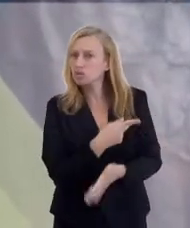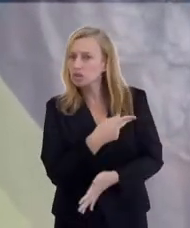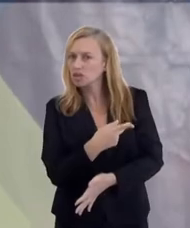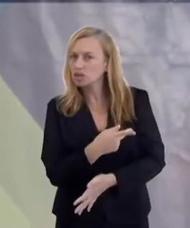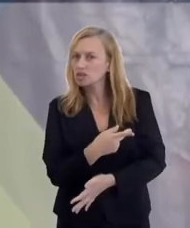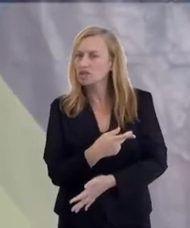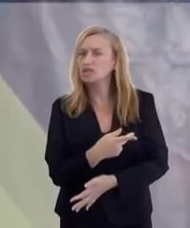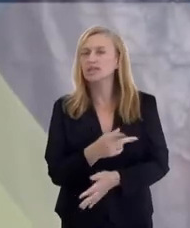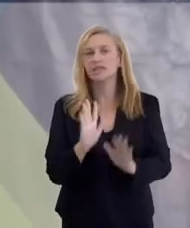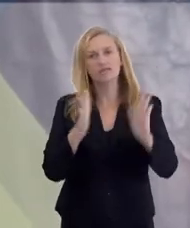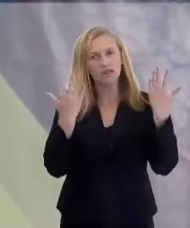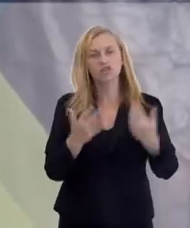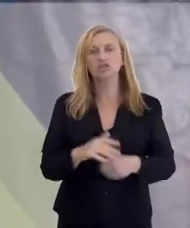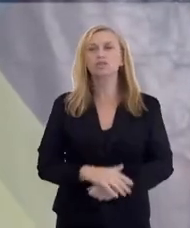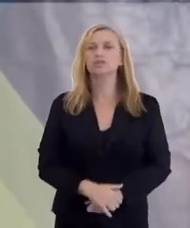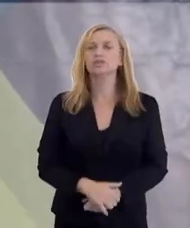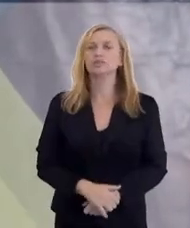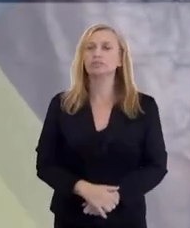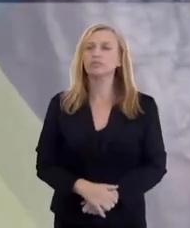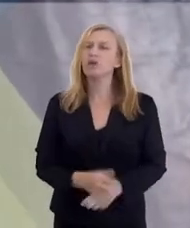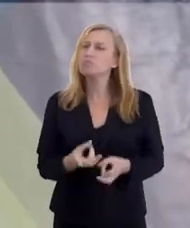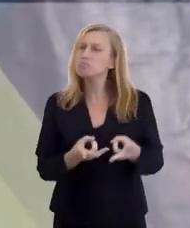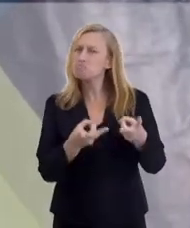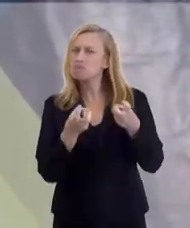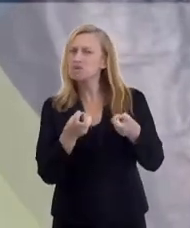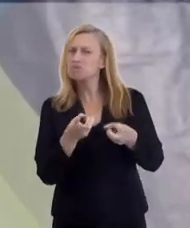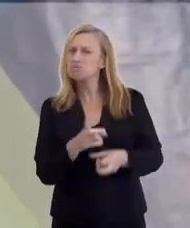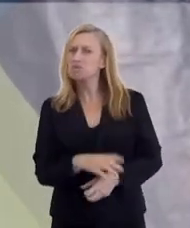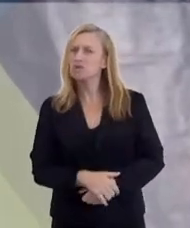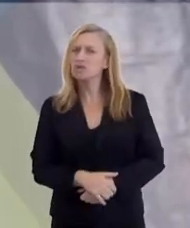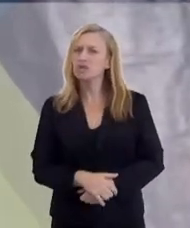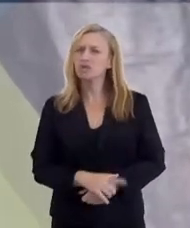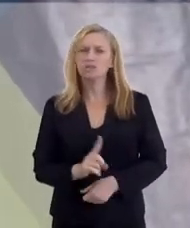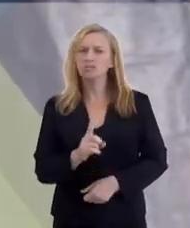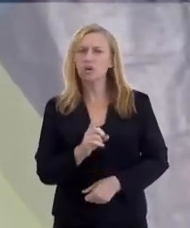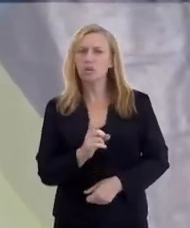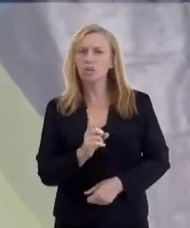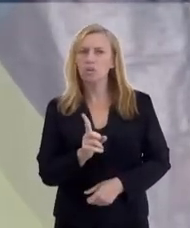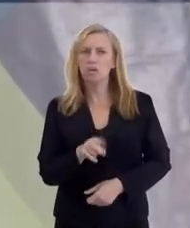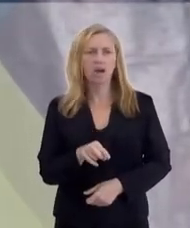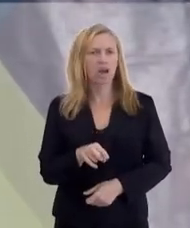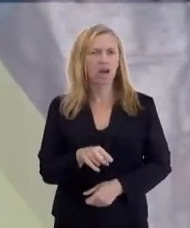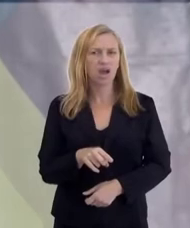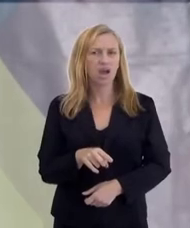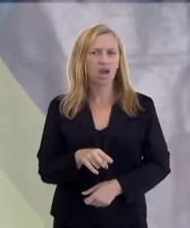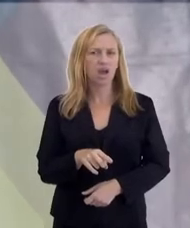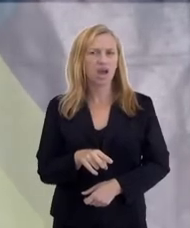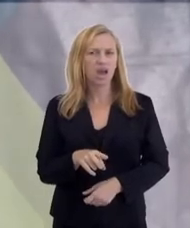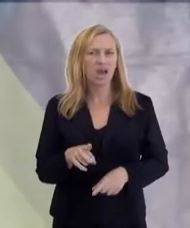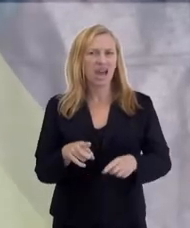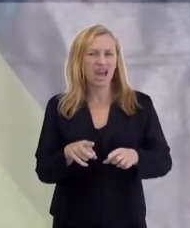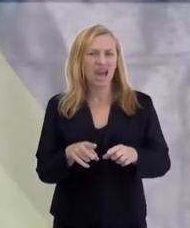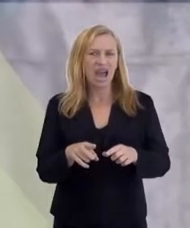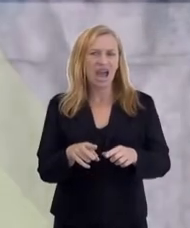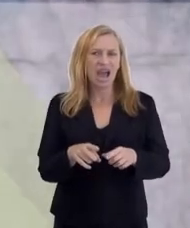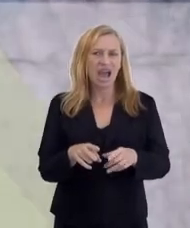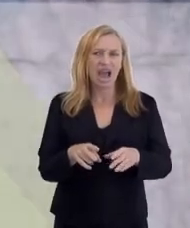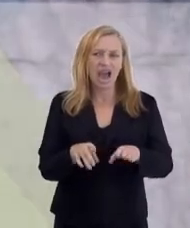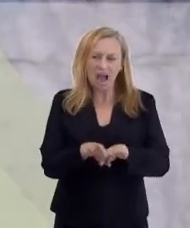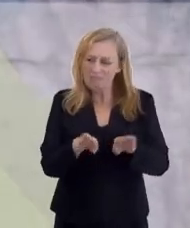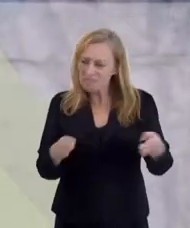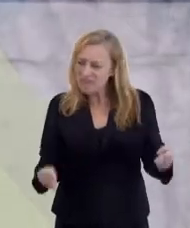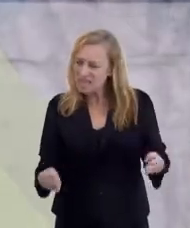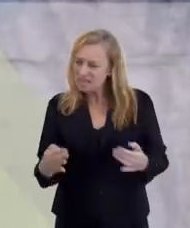onde acontecia esse divertimento. E ele percebe que não era bem assim, que não era a mesa que